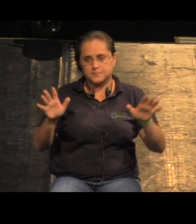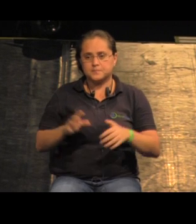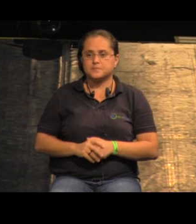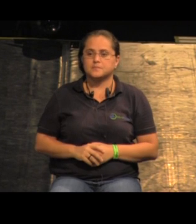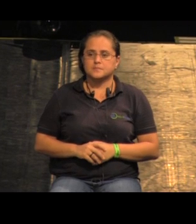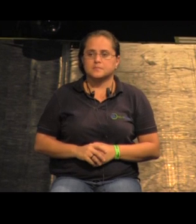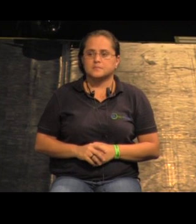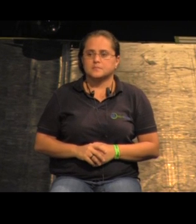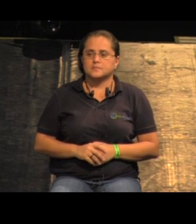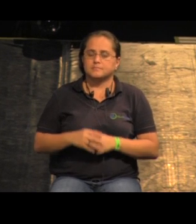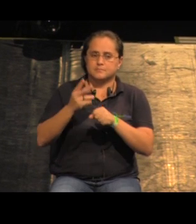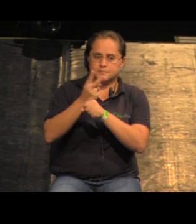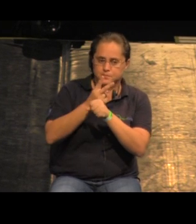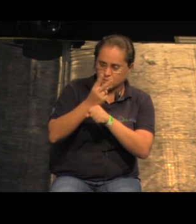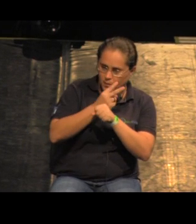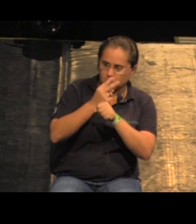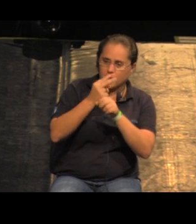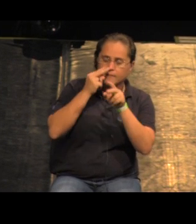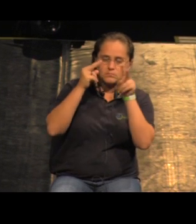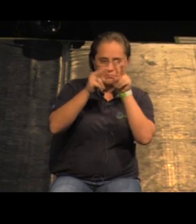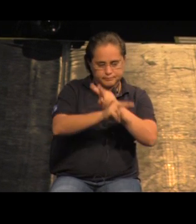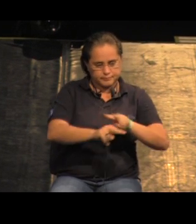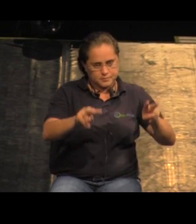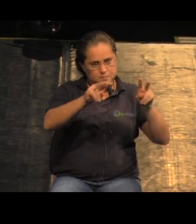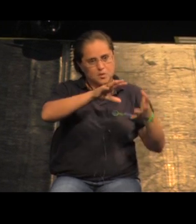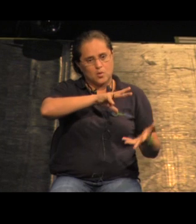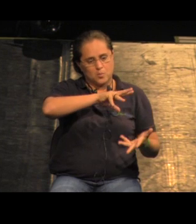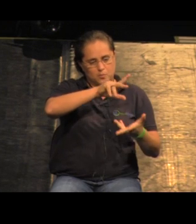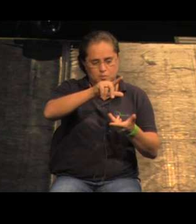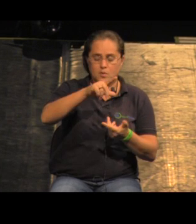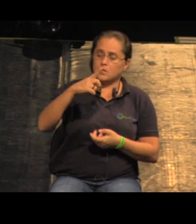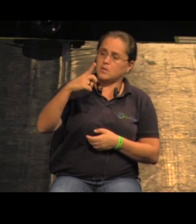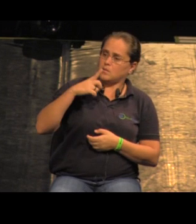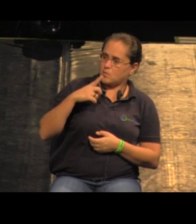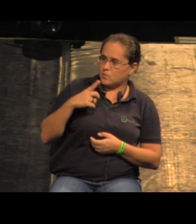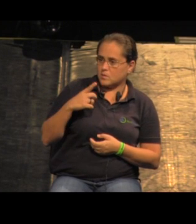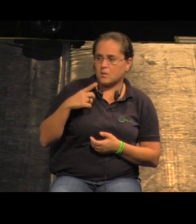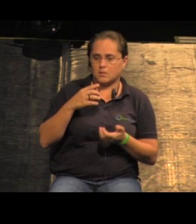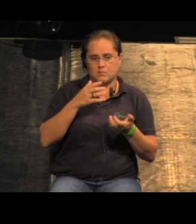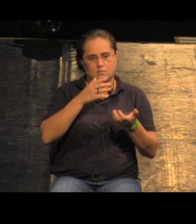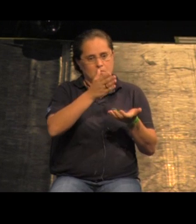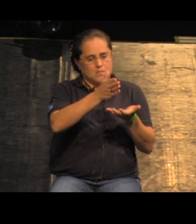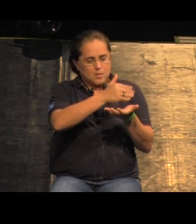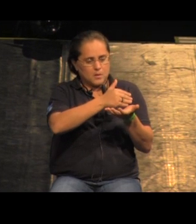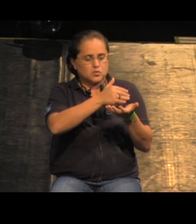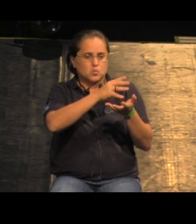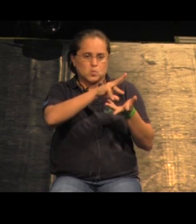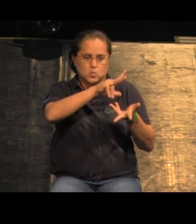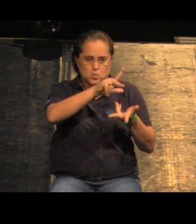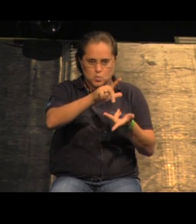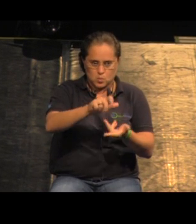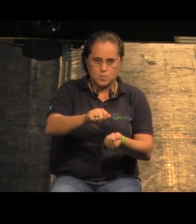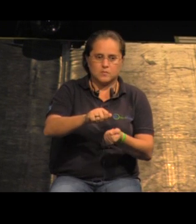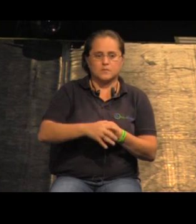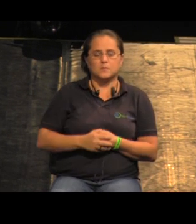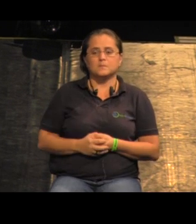é buscar a visibilidade mundial. Quer dizer, existe uma fachada do mundo, que é o Google Earth e os outros